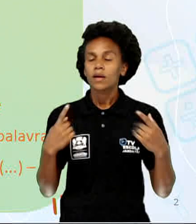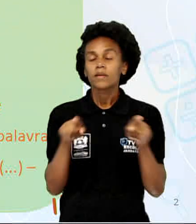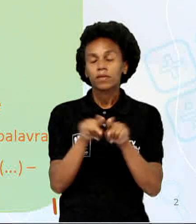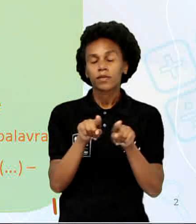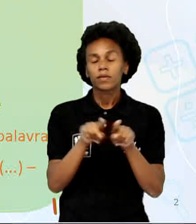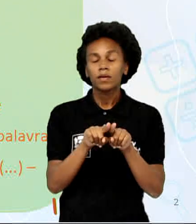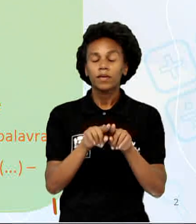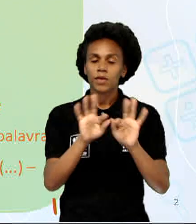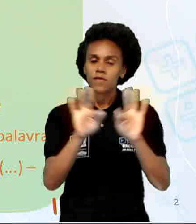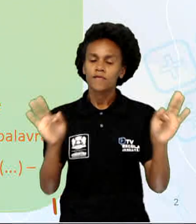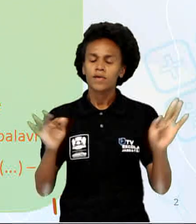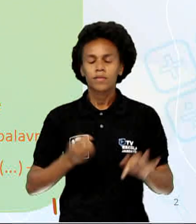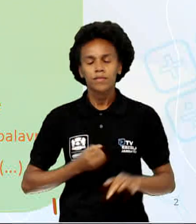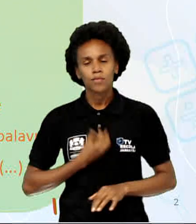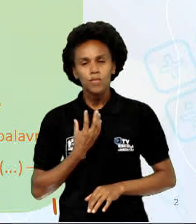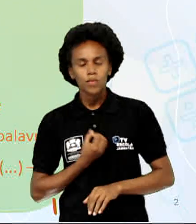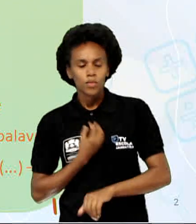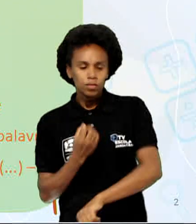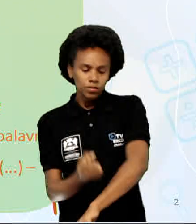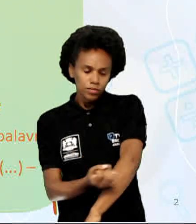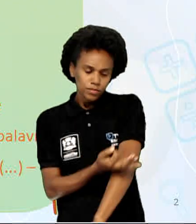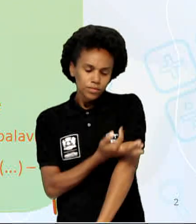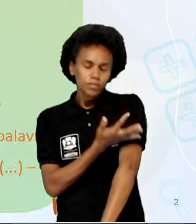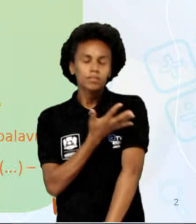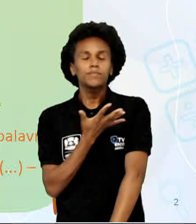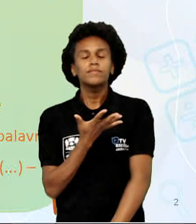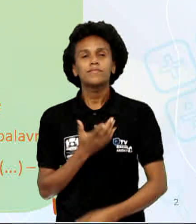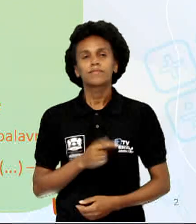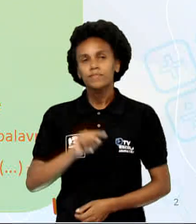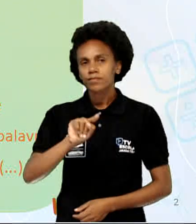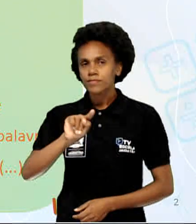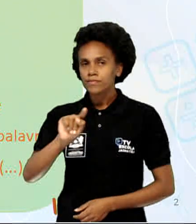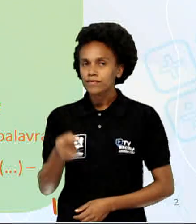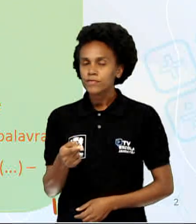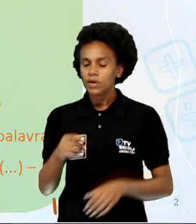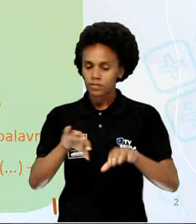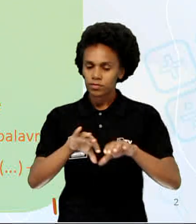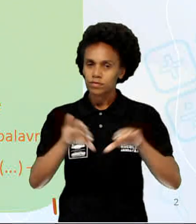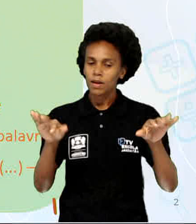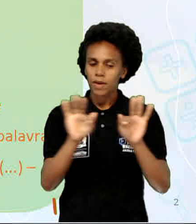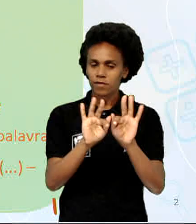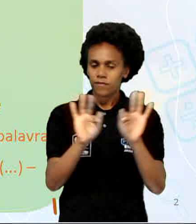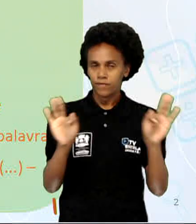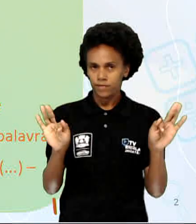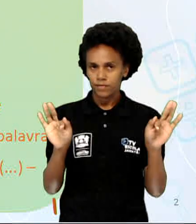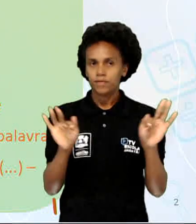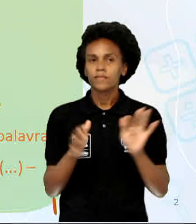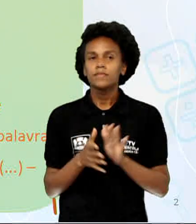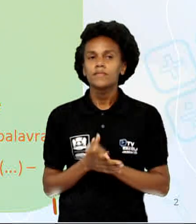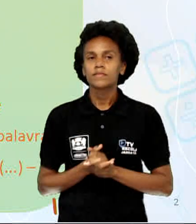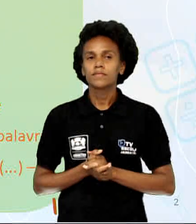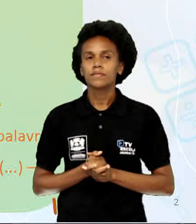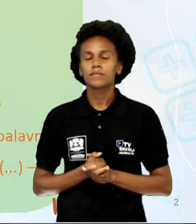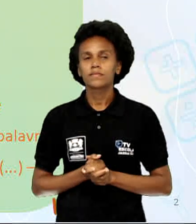expressivas. Vírgula, que separa o vocativo. Lembre-se que vocativo é um chamamento, né?